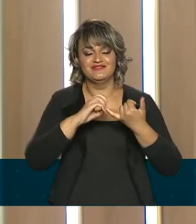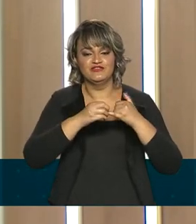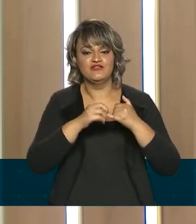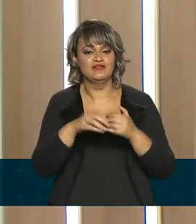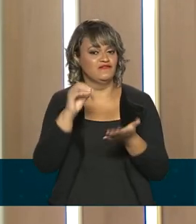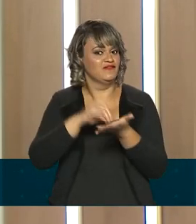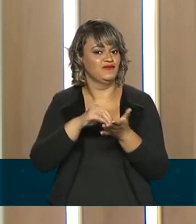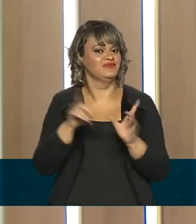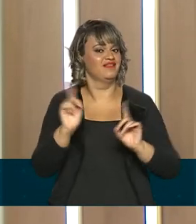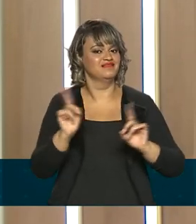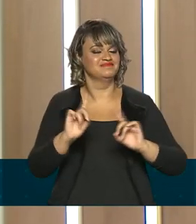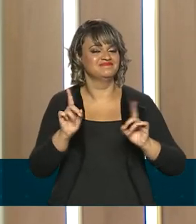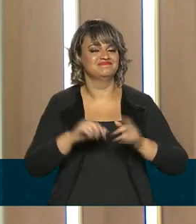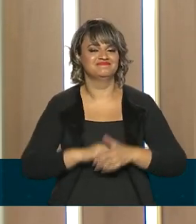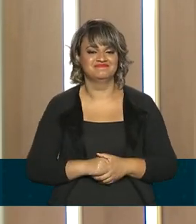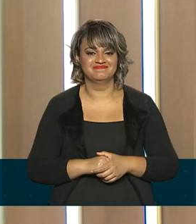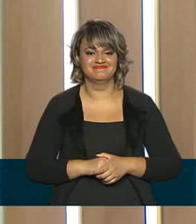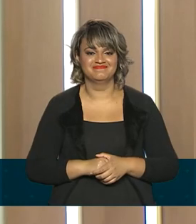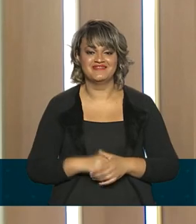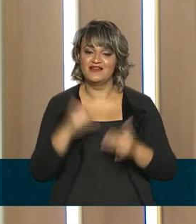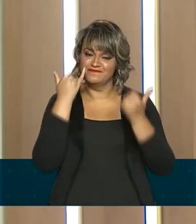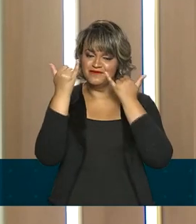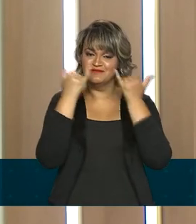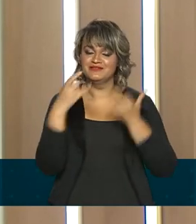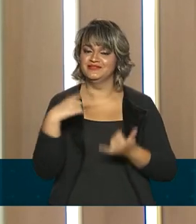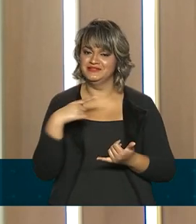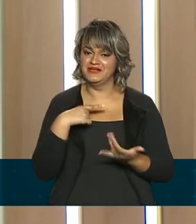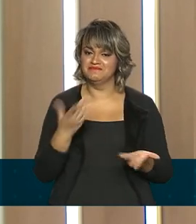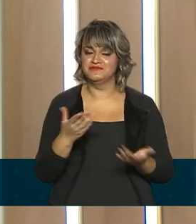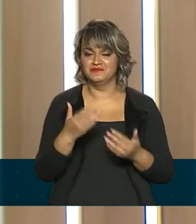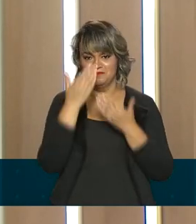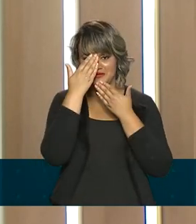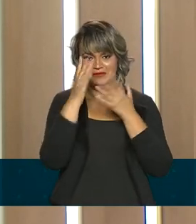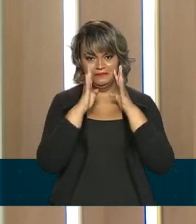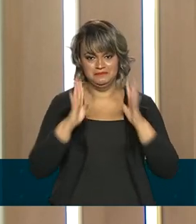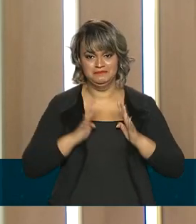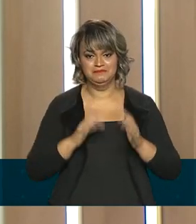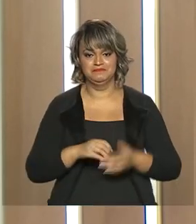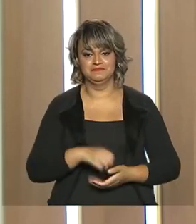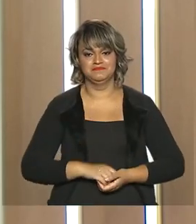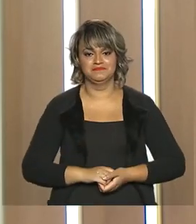haverá falta desses produtos este ano. Essa é a informação que nós tínhamos para hoje. Continue conosco e tenha um ótimo dia.